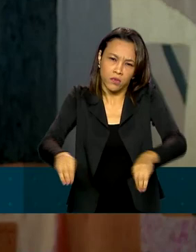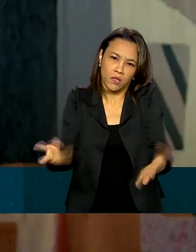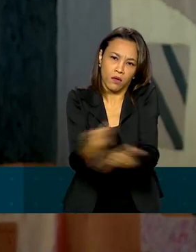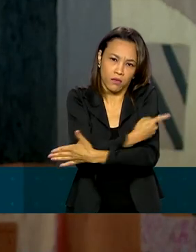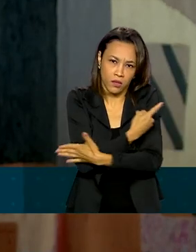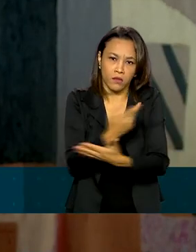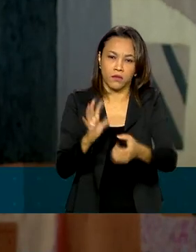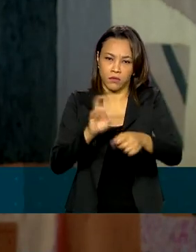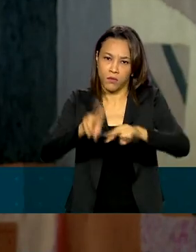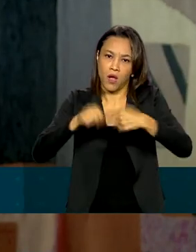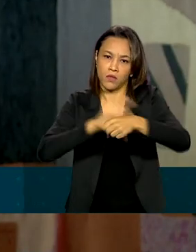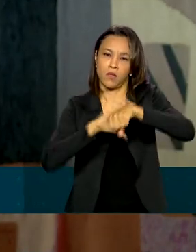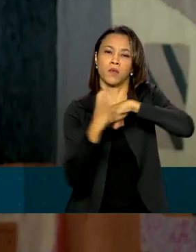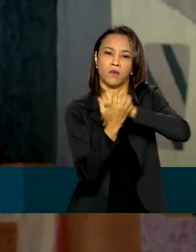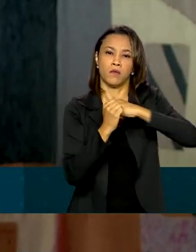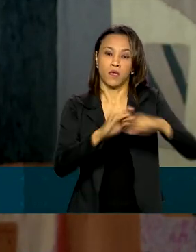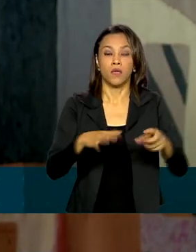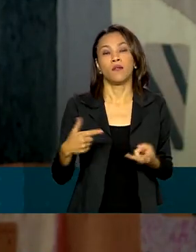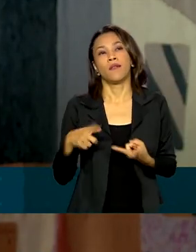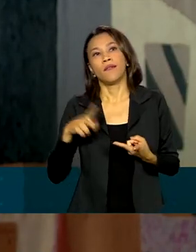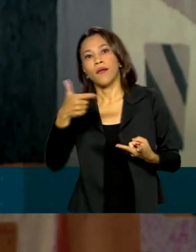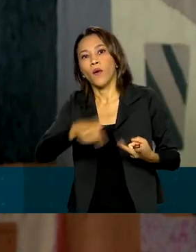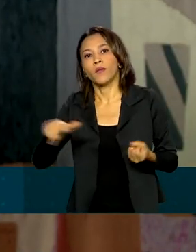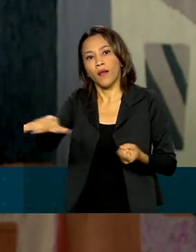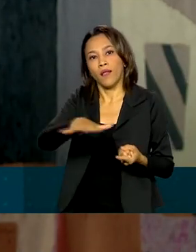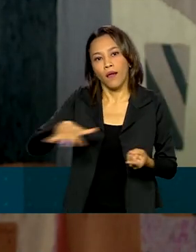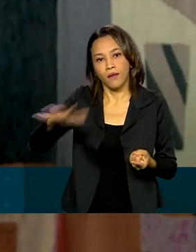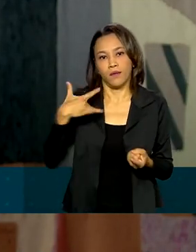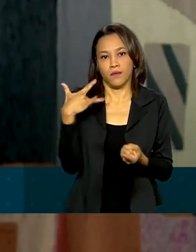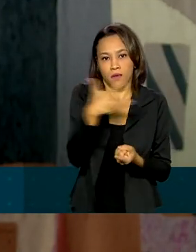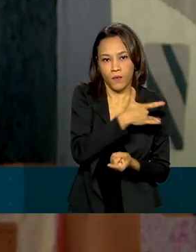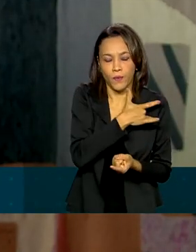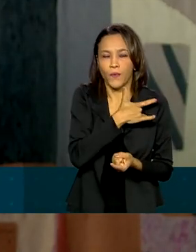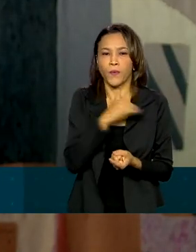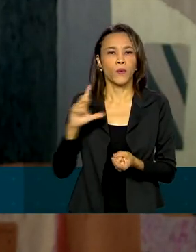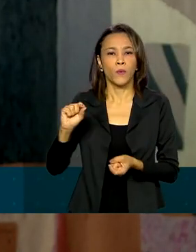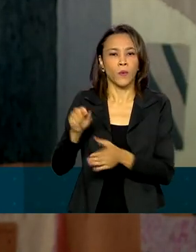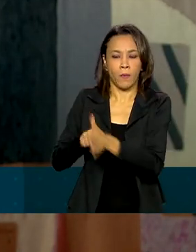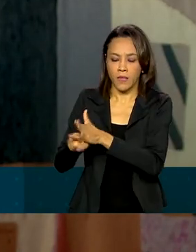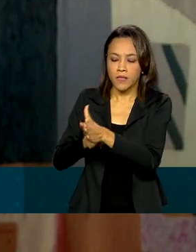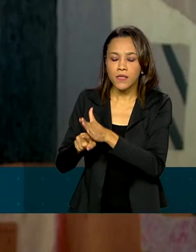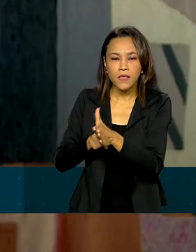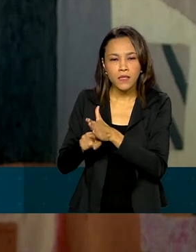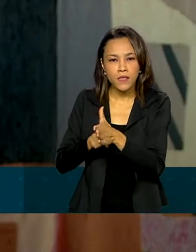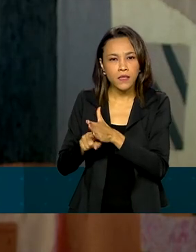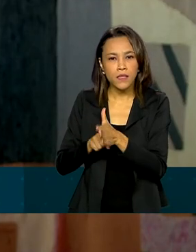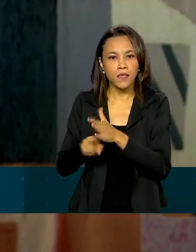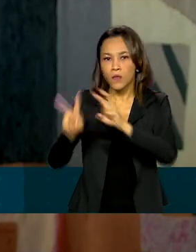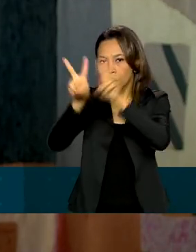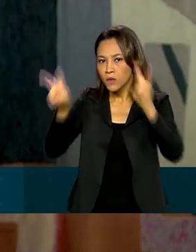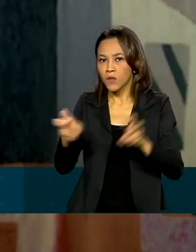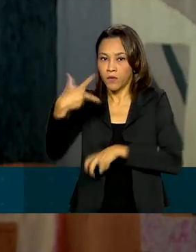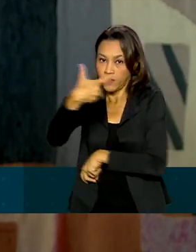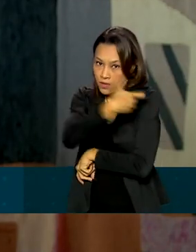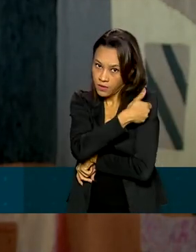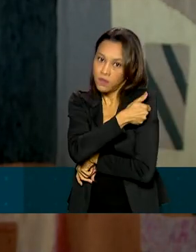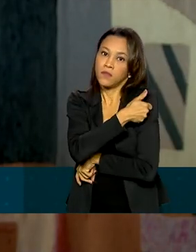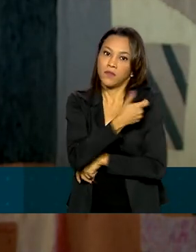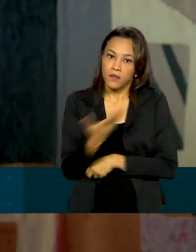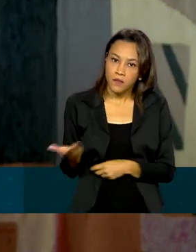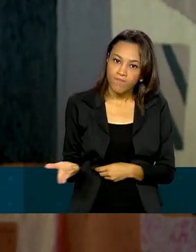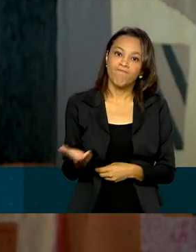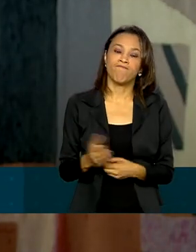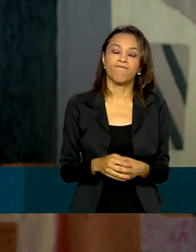claro, na parte da saúde, toda a questão de nossa participação aí em pesquisa de vacinas, por exemplo, mas também